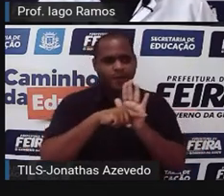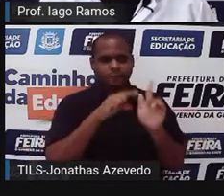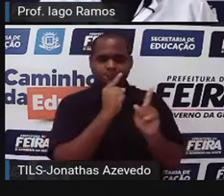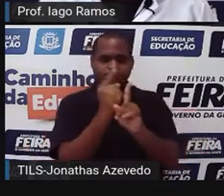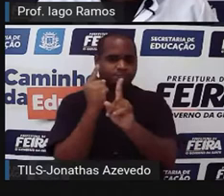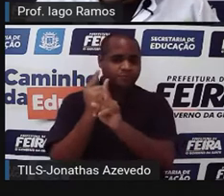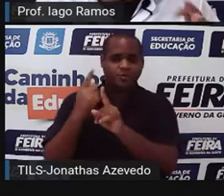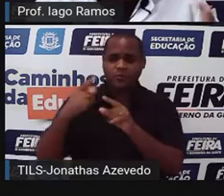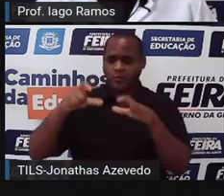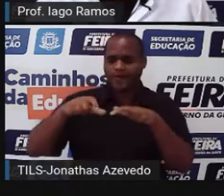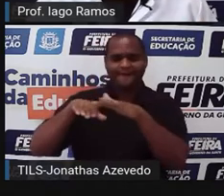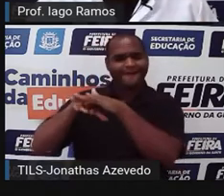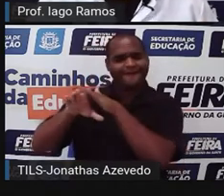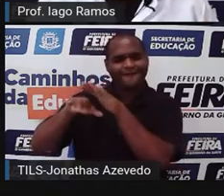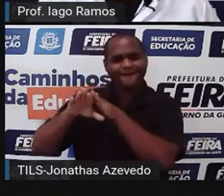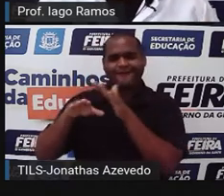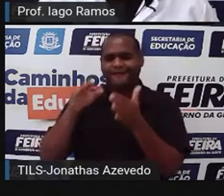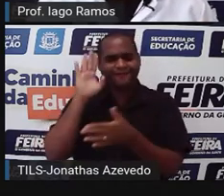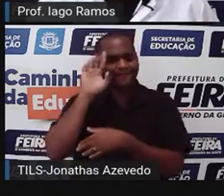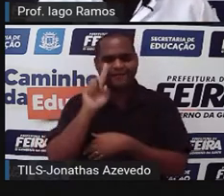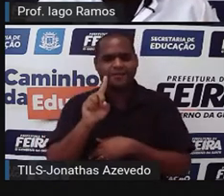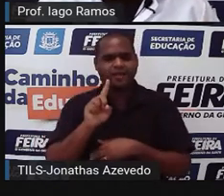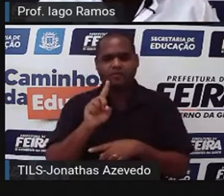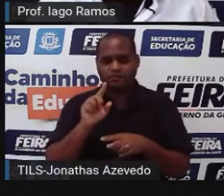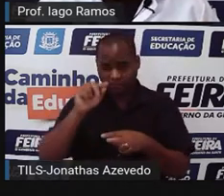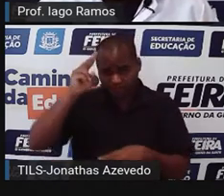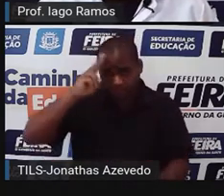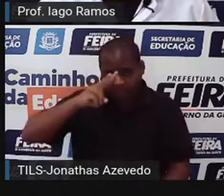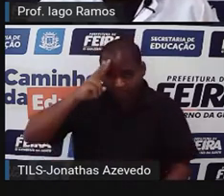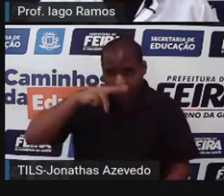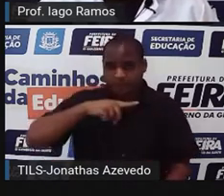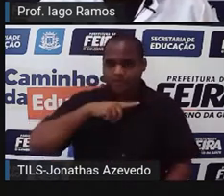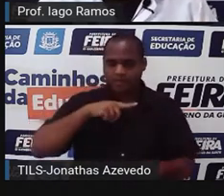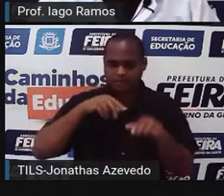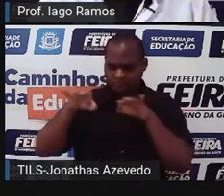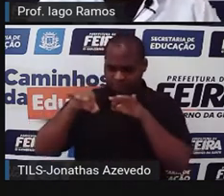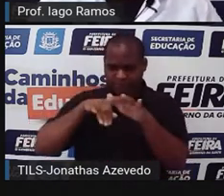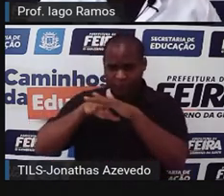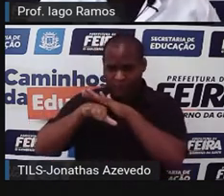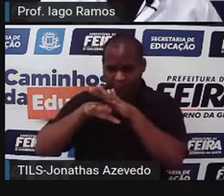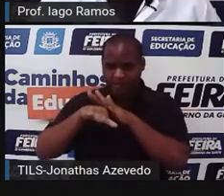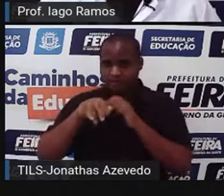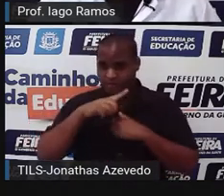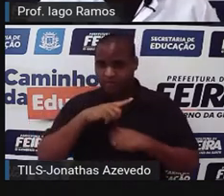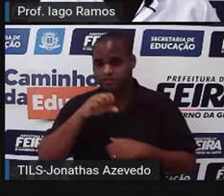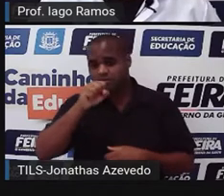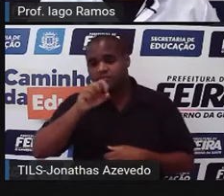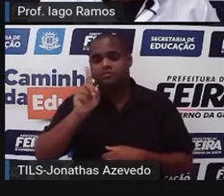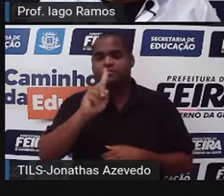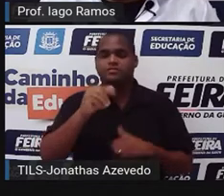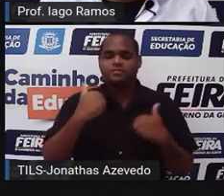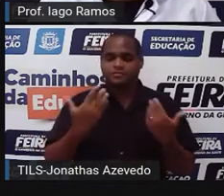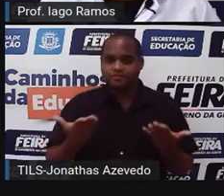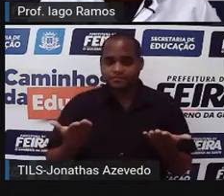colocou? E aí? Você lembra onde você guarda seus pertences? Sim ou não?